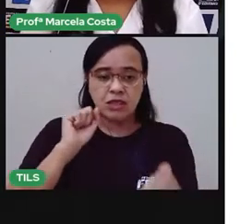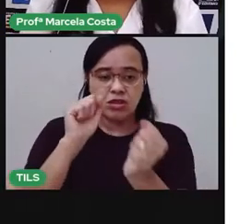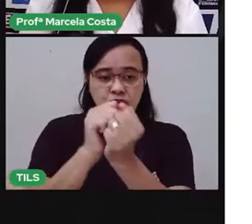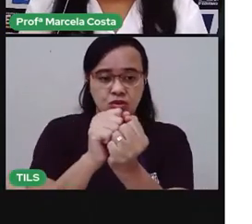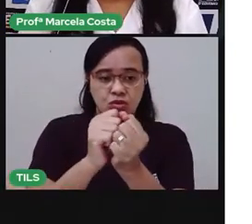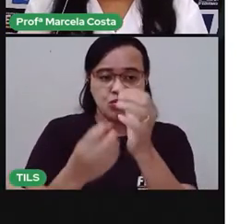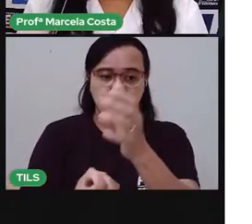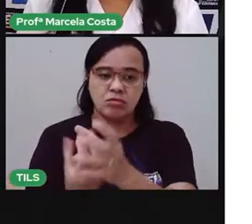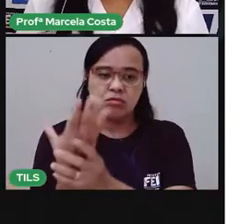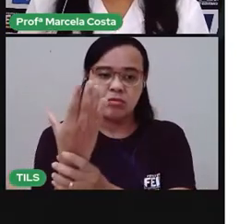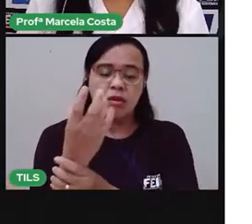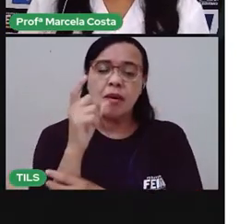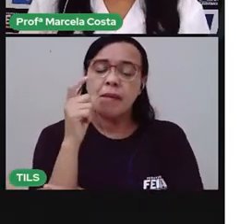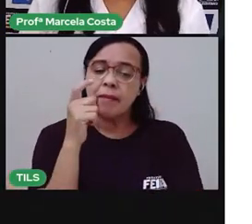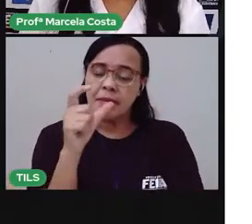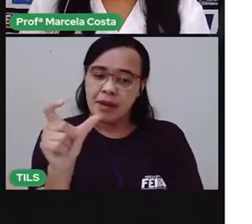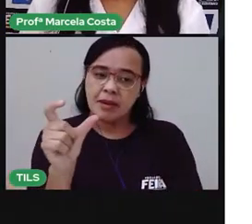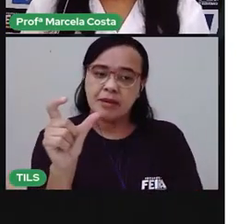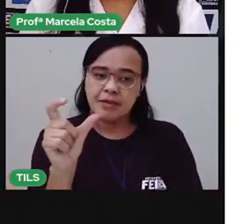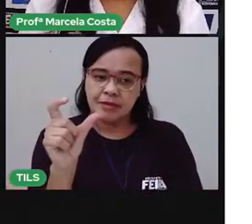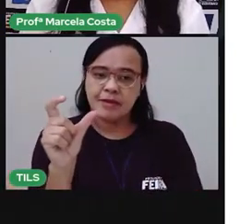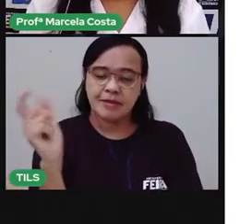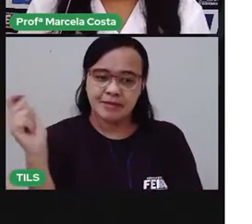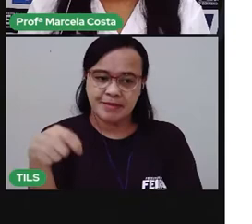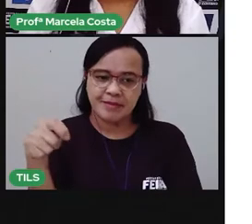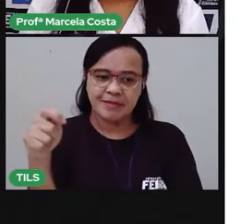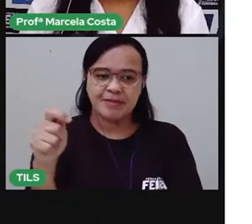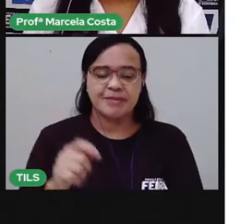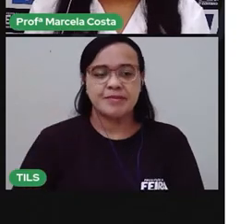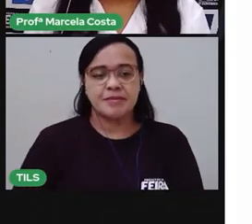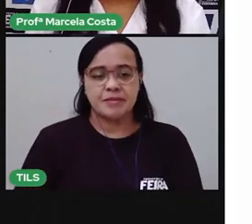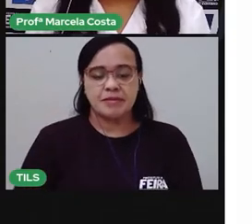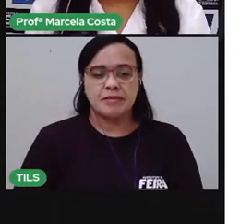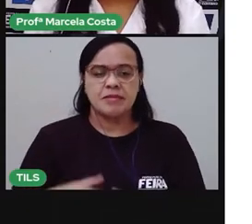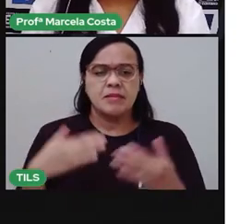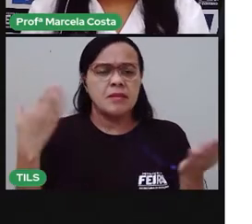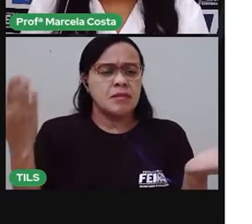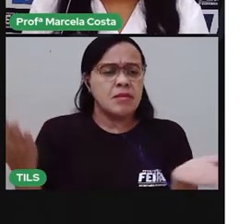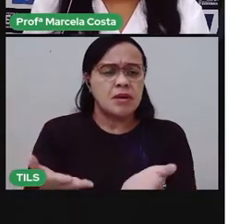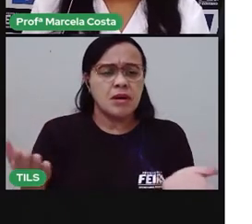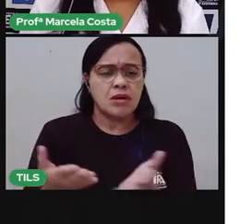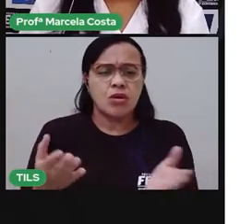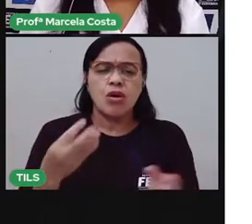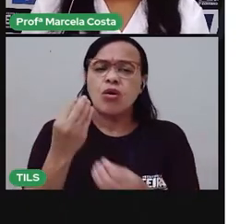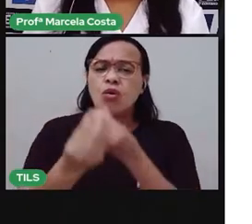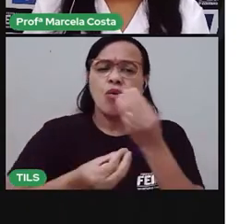palavra. Agora a gente vai ver a formação de algumas palavras.